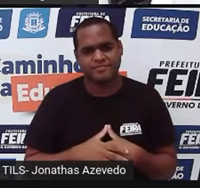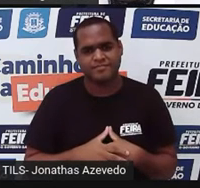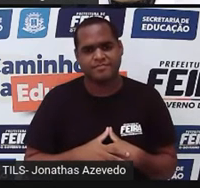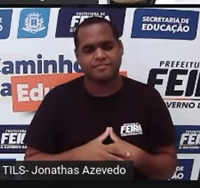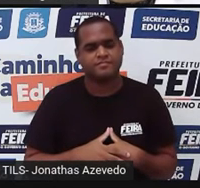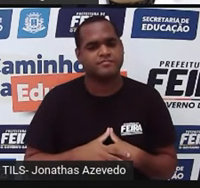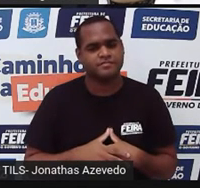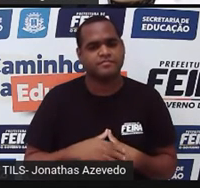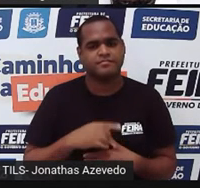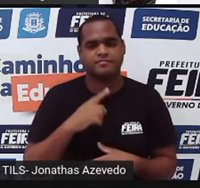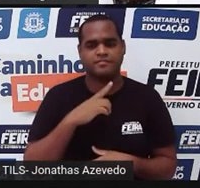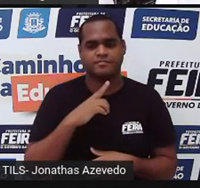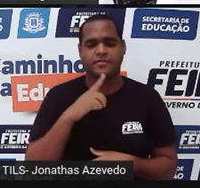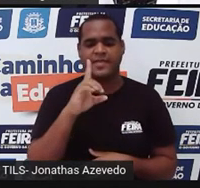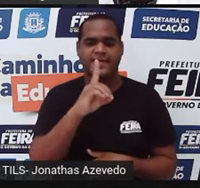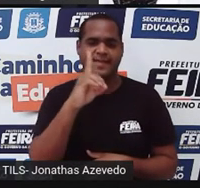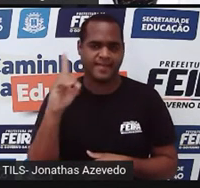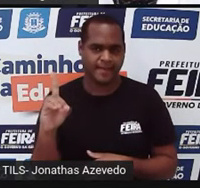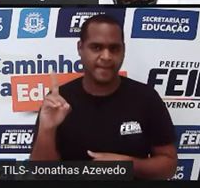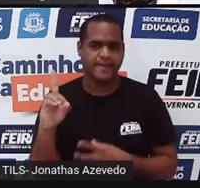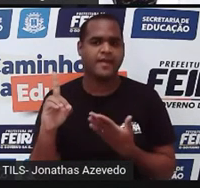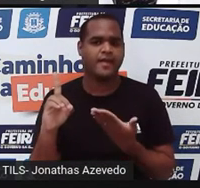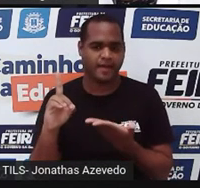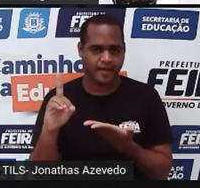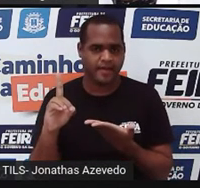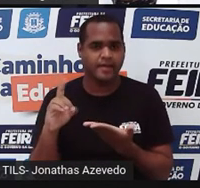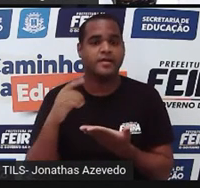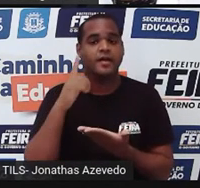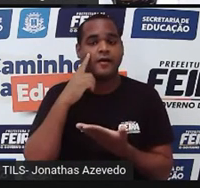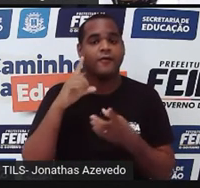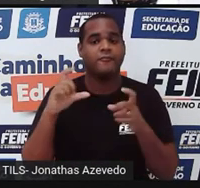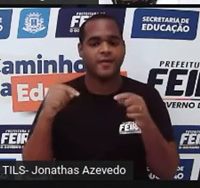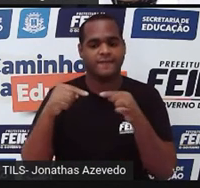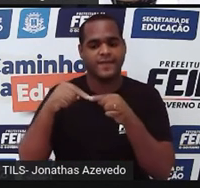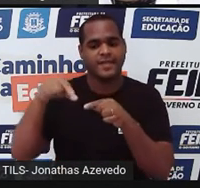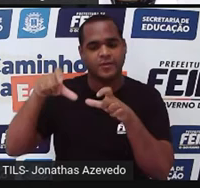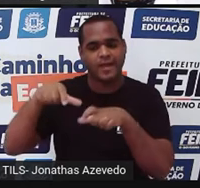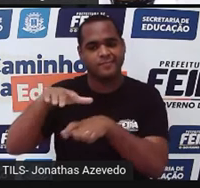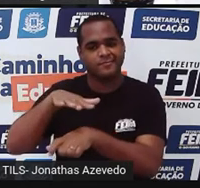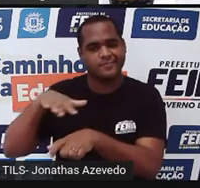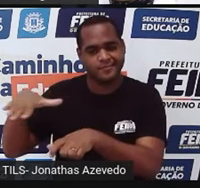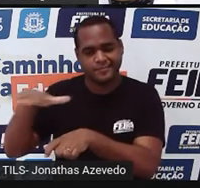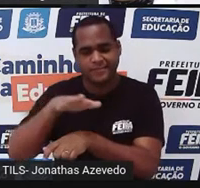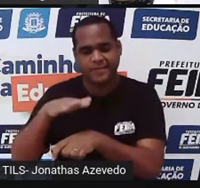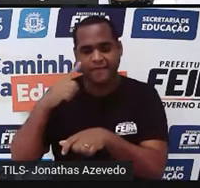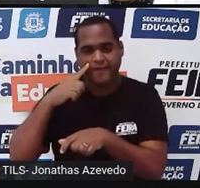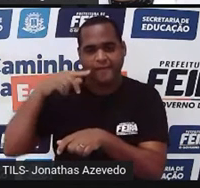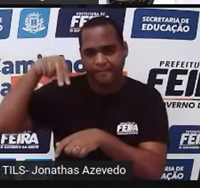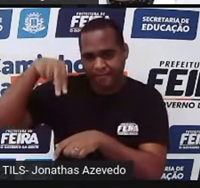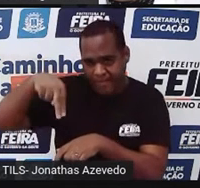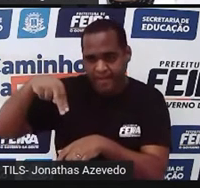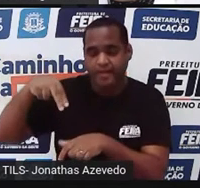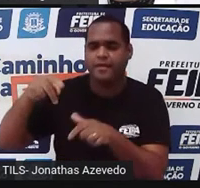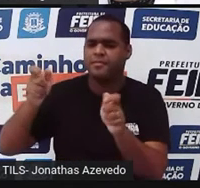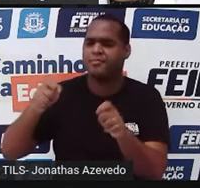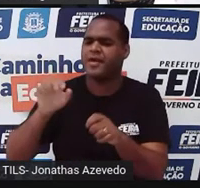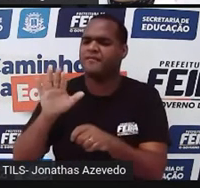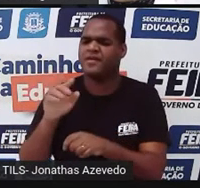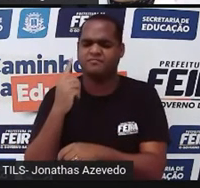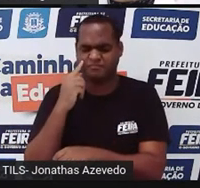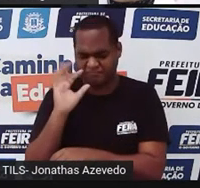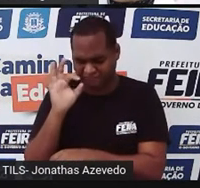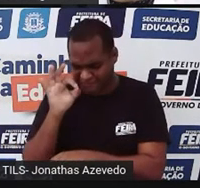Do lado direito, essa figura aqui é a planta do imóvel. E essa figura aqui a gente não sabe o